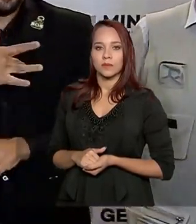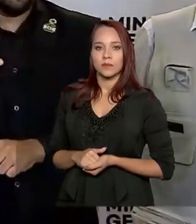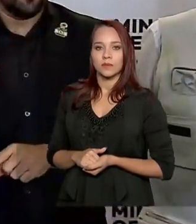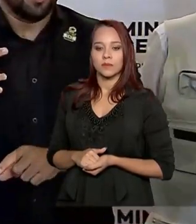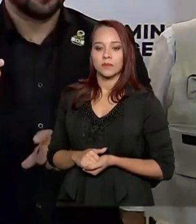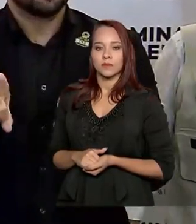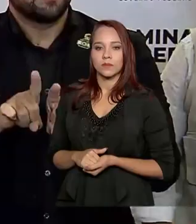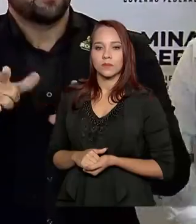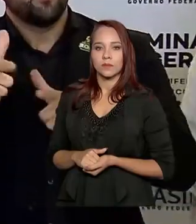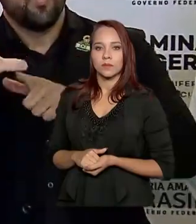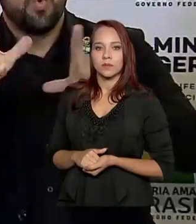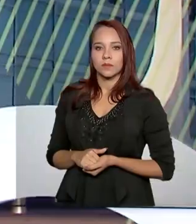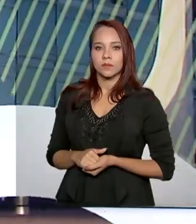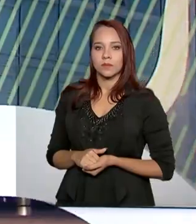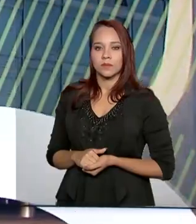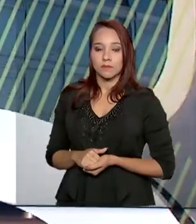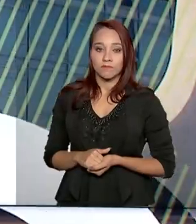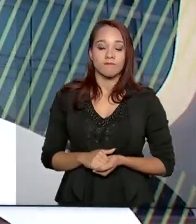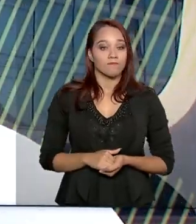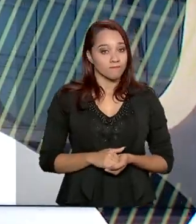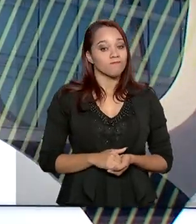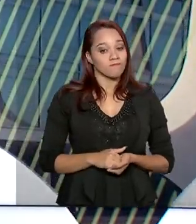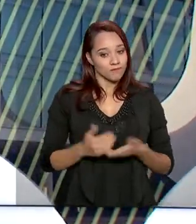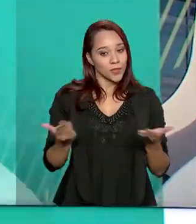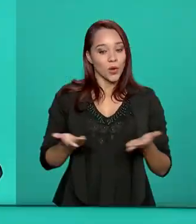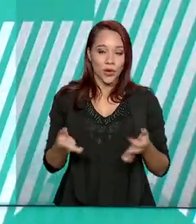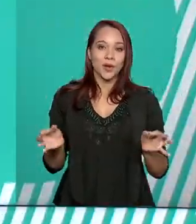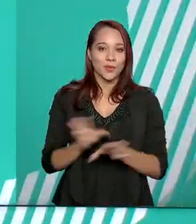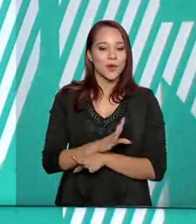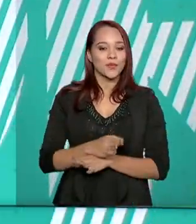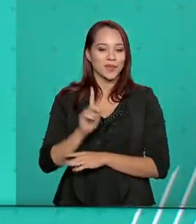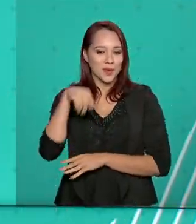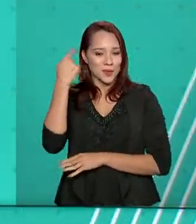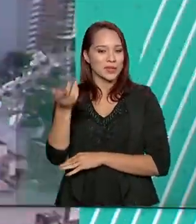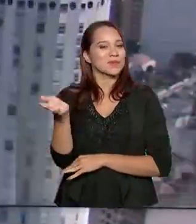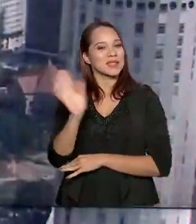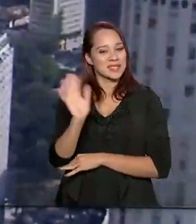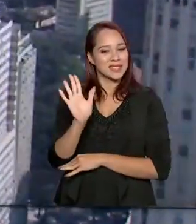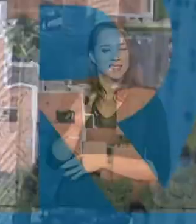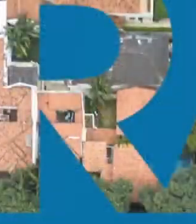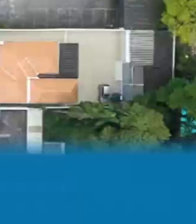bem como os demais ministérios. A gente fica por aqui. Até a próxima edição.